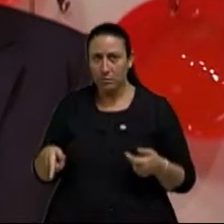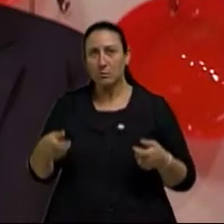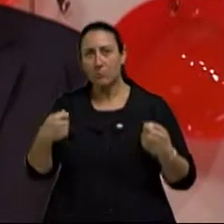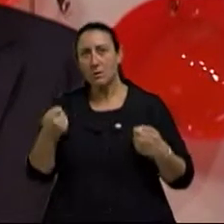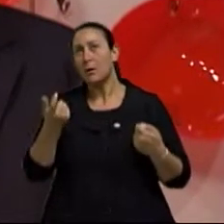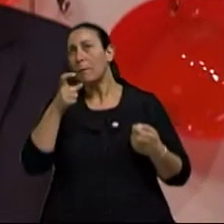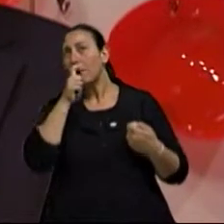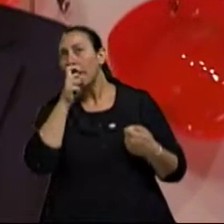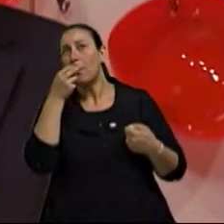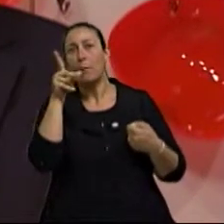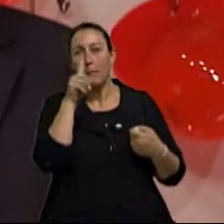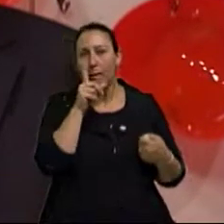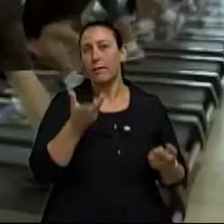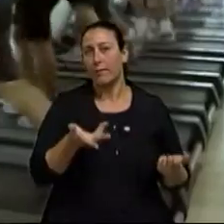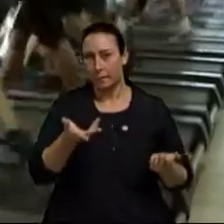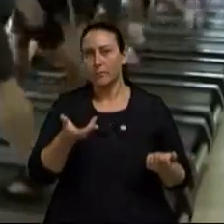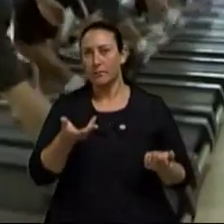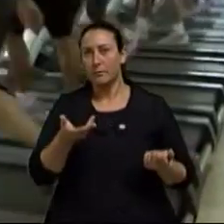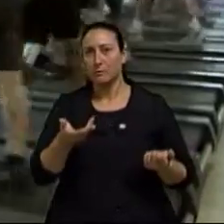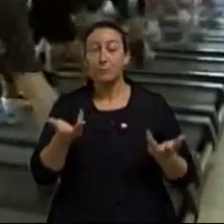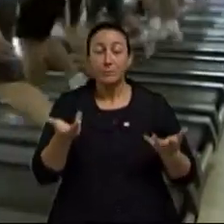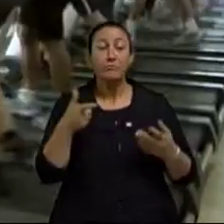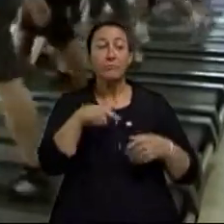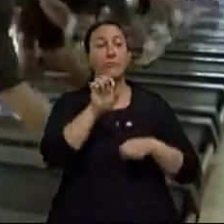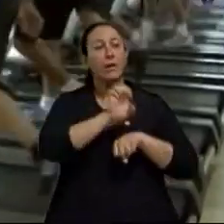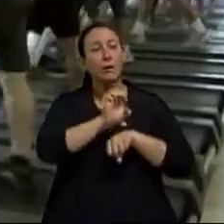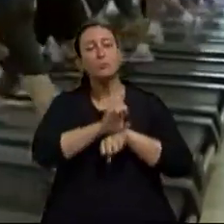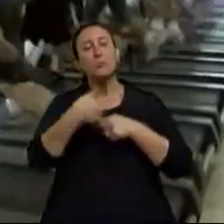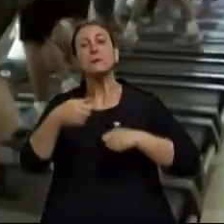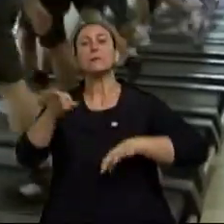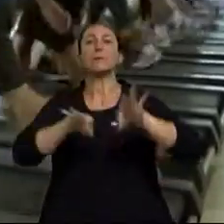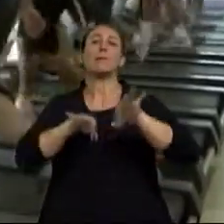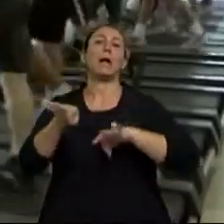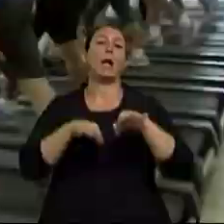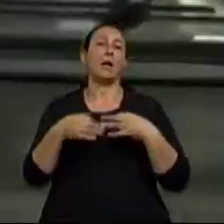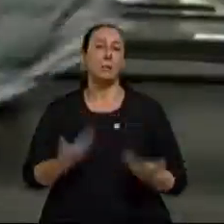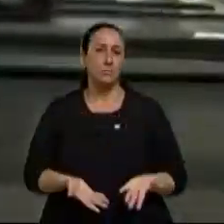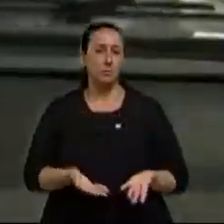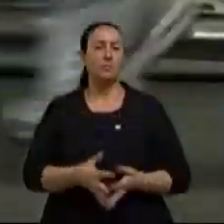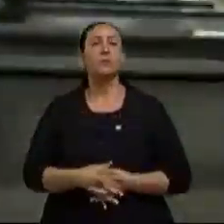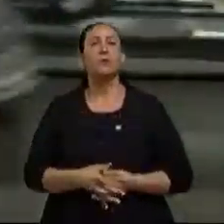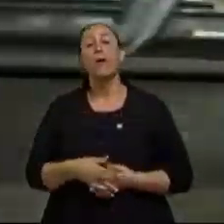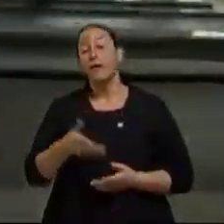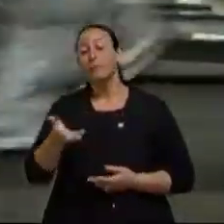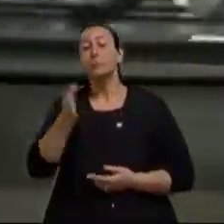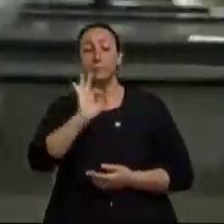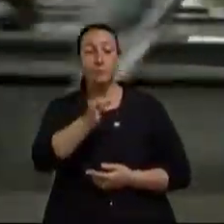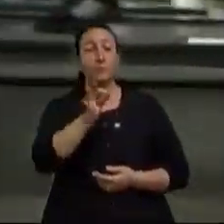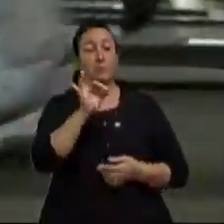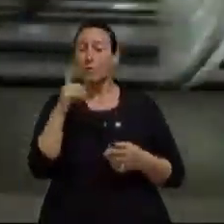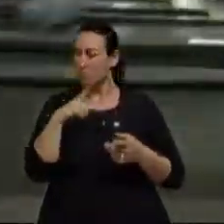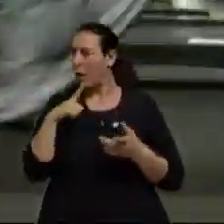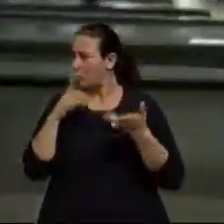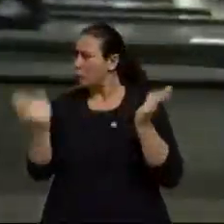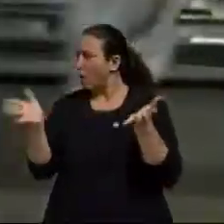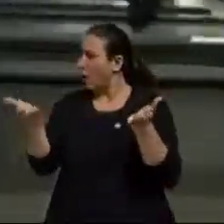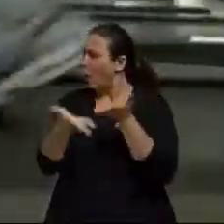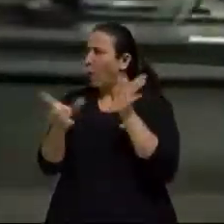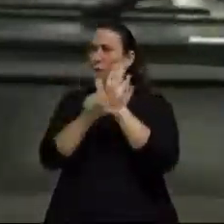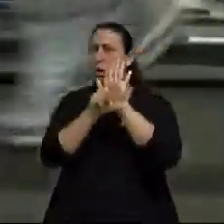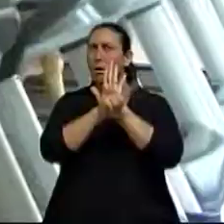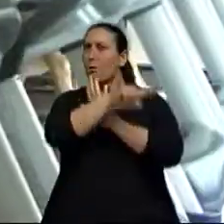ou com a mãe, né? Então, o Estado precisa estar preparado para essa situação. E a questão da criança já tem legislação que já ampara.